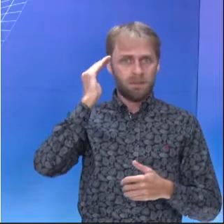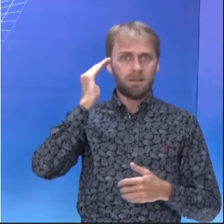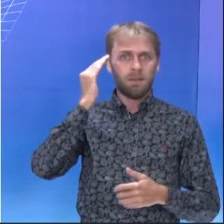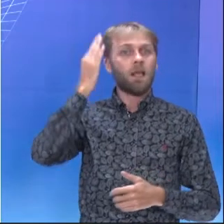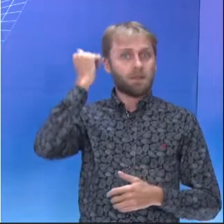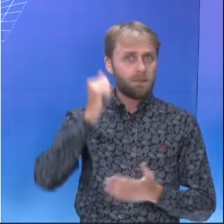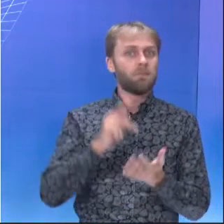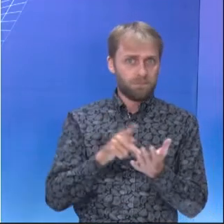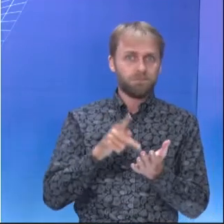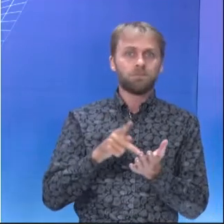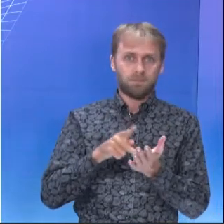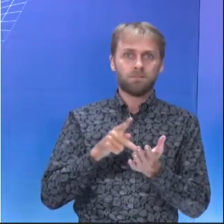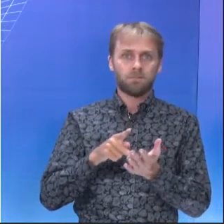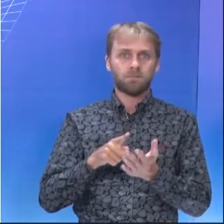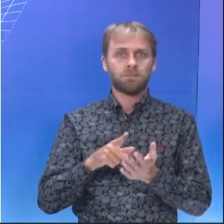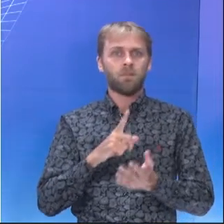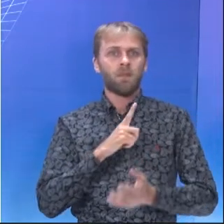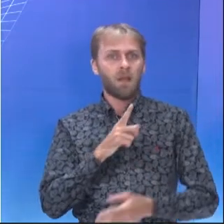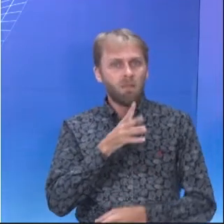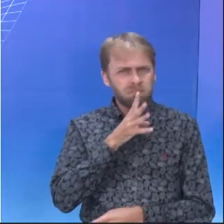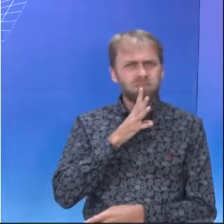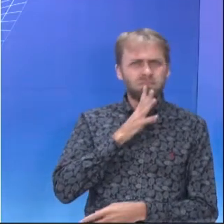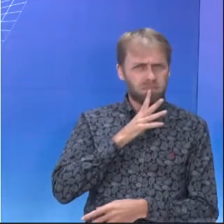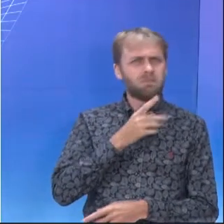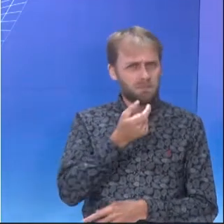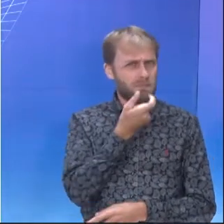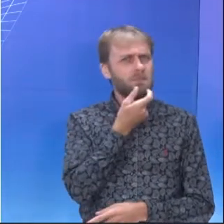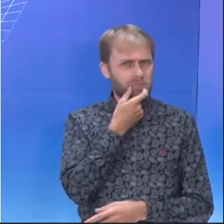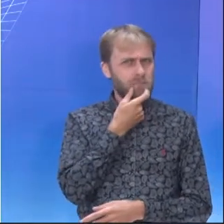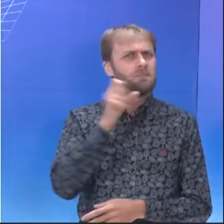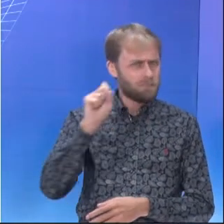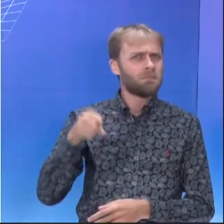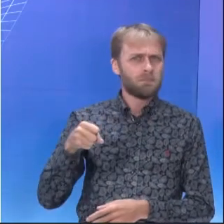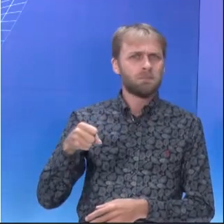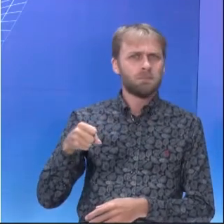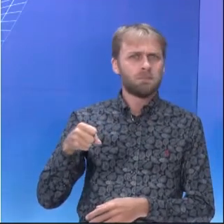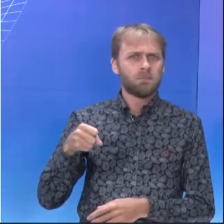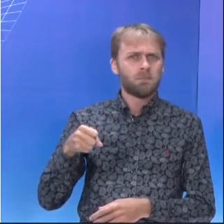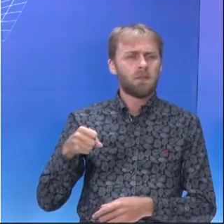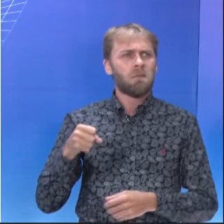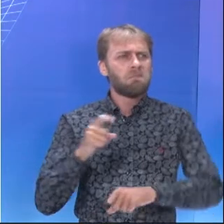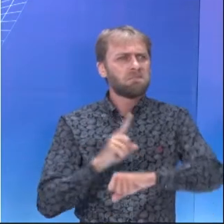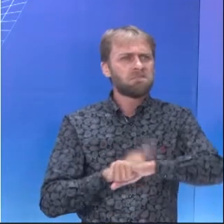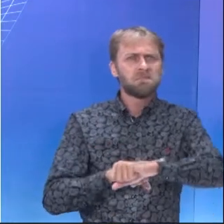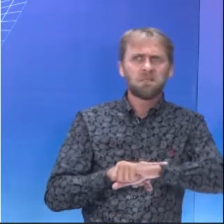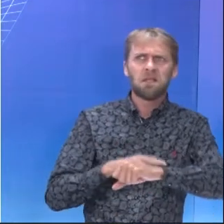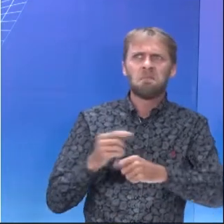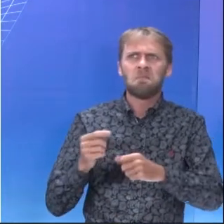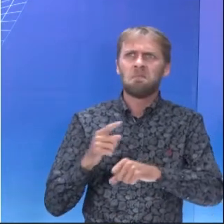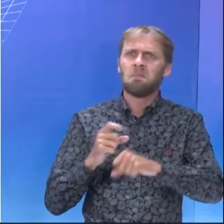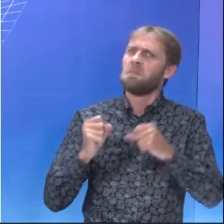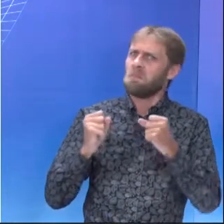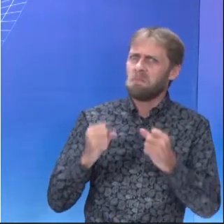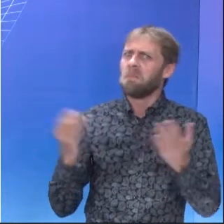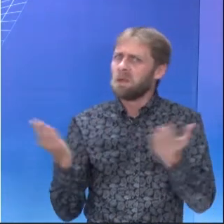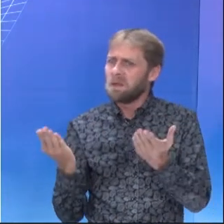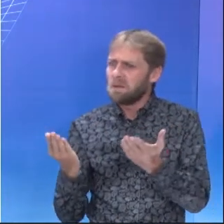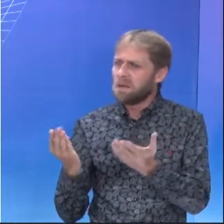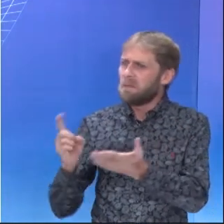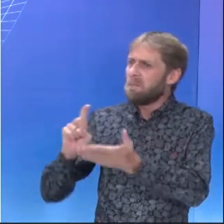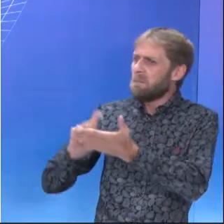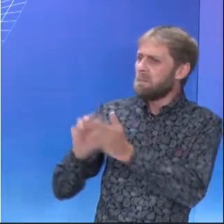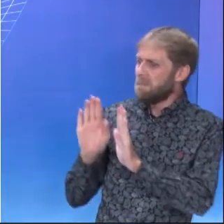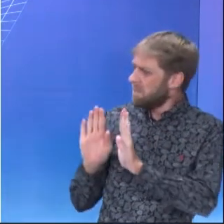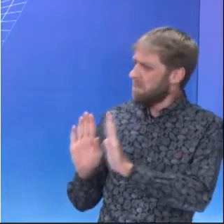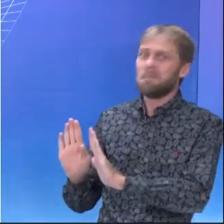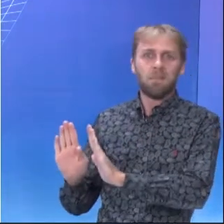entender e saber que você tem um certo conhecimento da língua inglesa, eu gostaria que, num certo momento, pode ser agora,